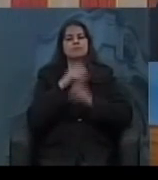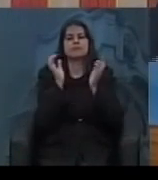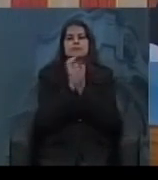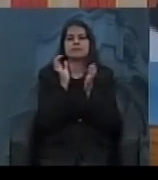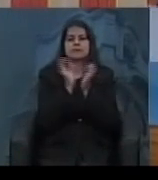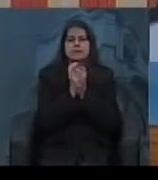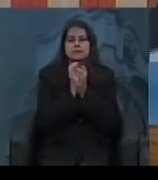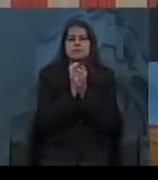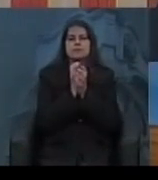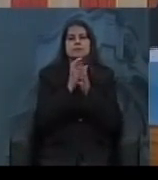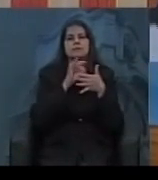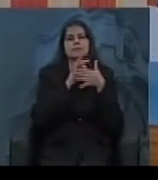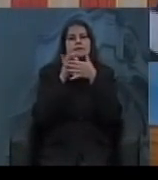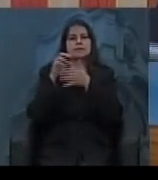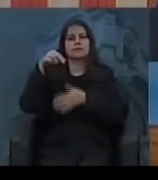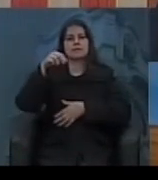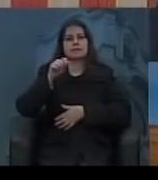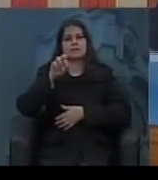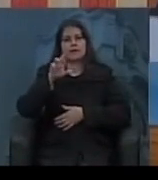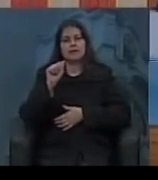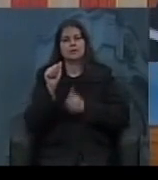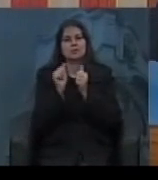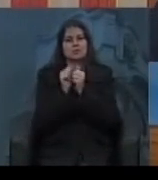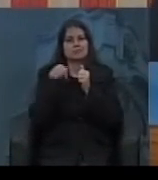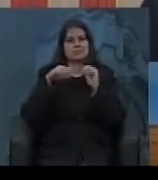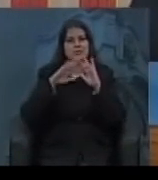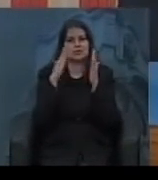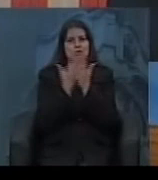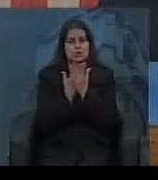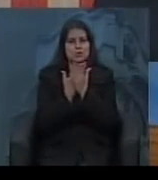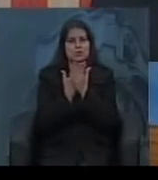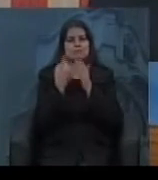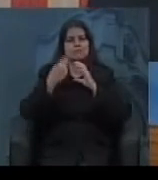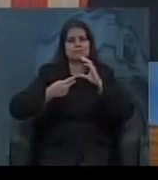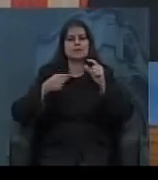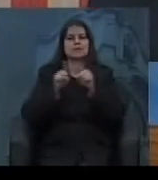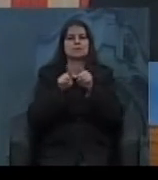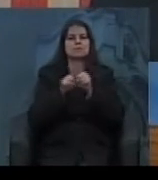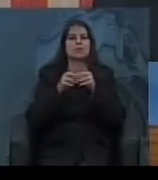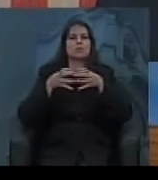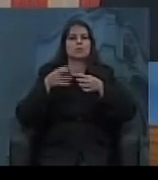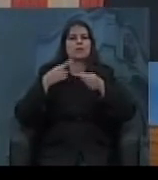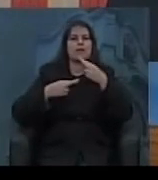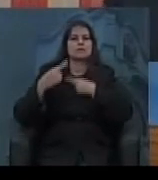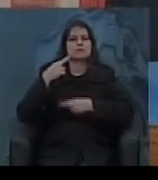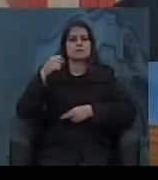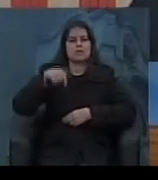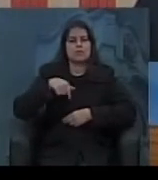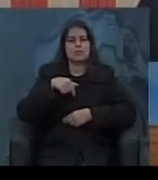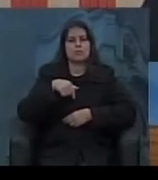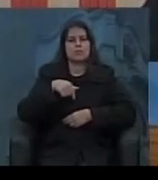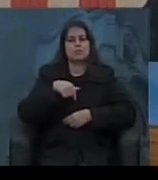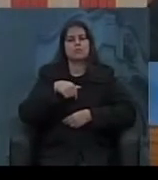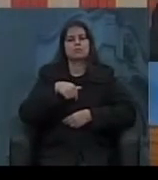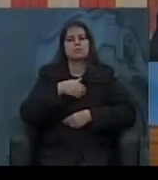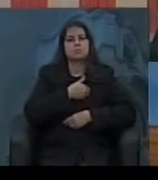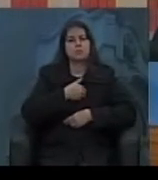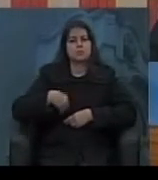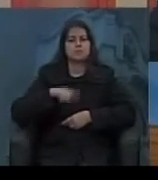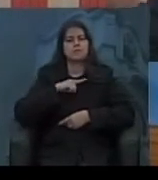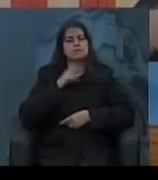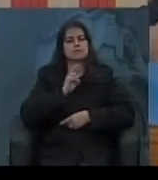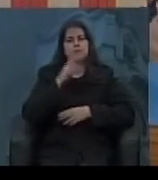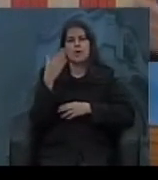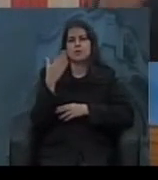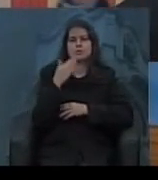equipe que organiza liderada pela Nara mas o Memorial a Escola Legislativa as nossas relações públicas enfim que tem nos ajudado a